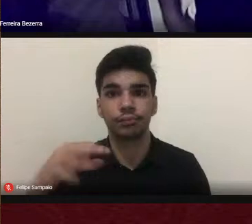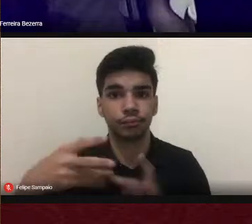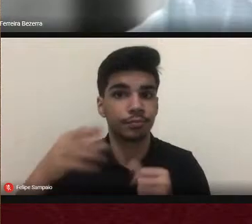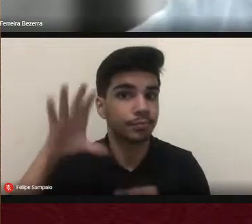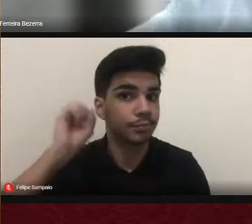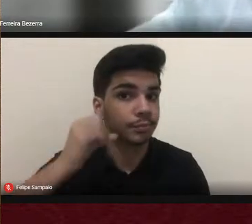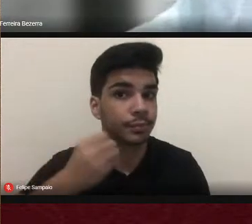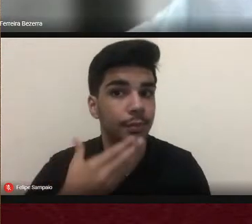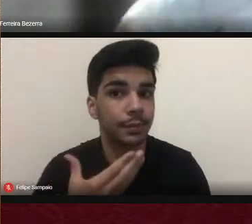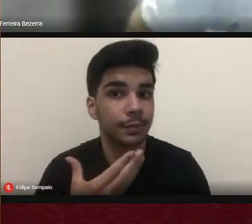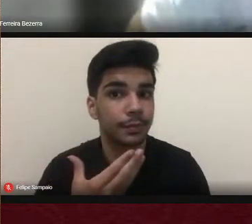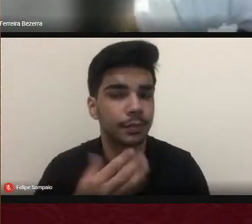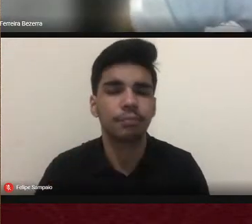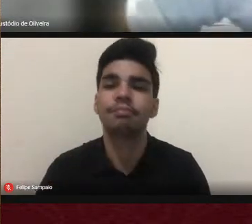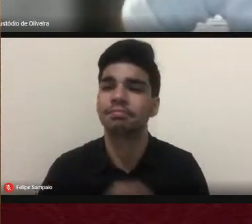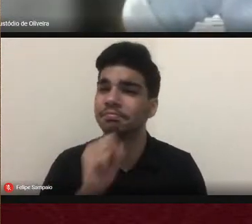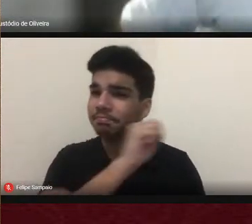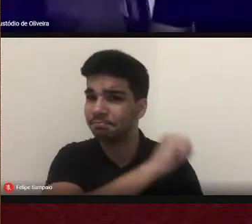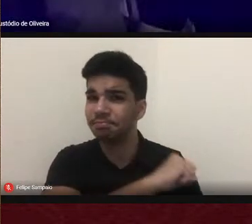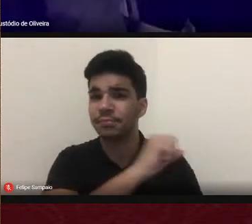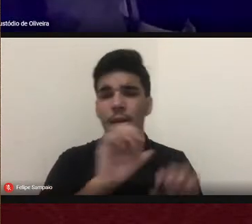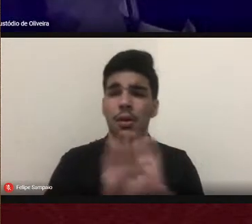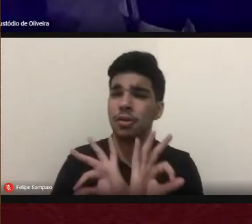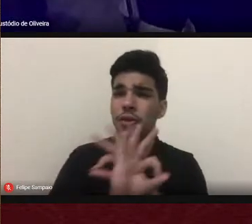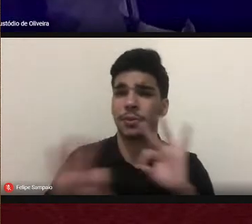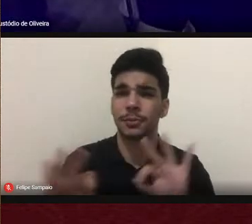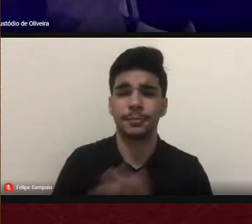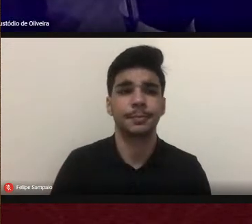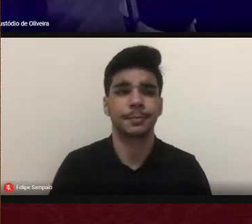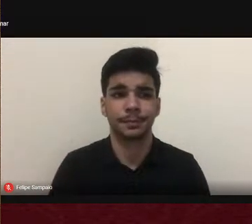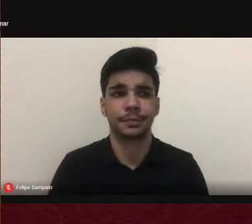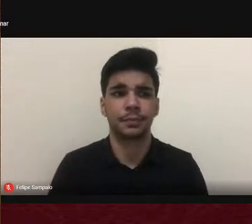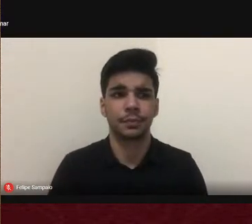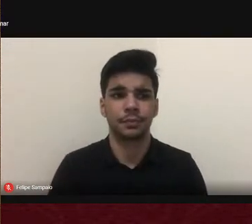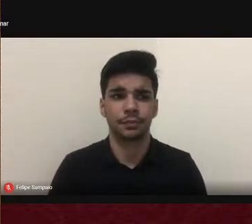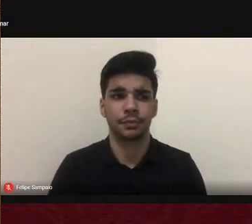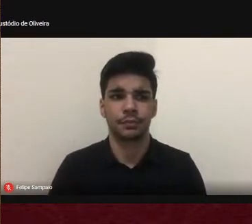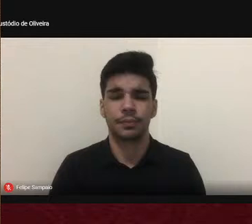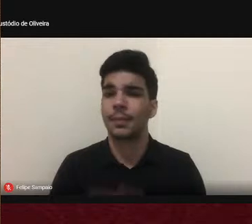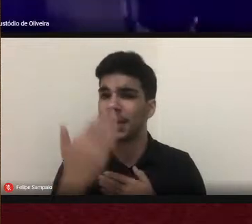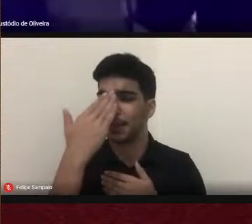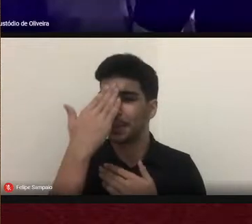sim está ótimo muito obrigado queria agradecer